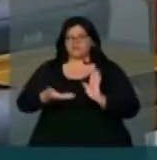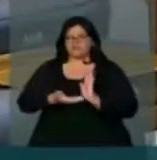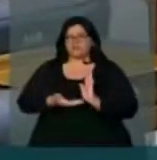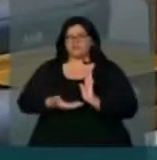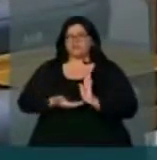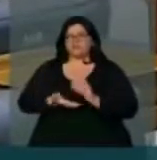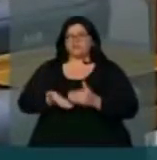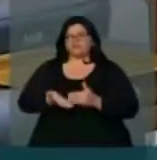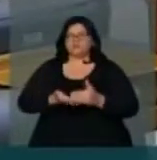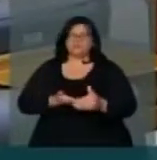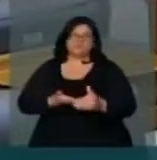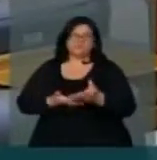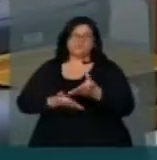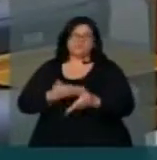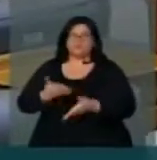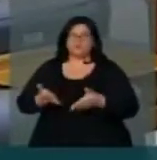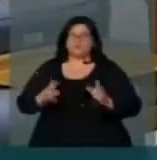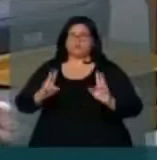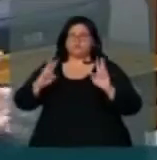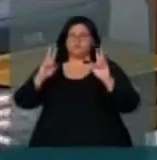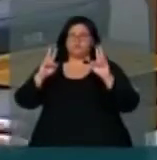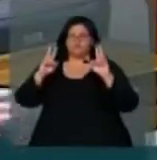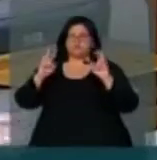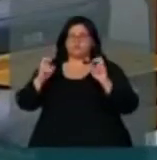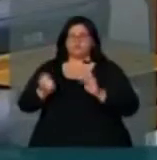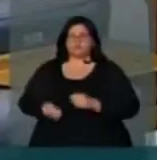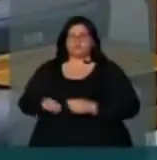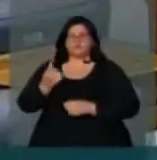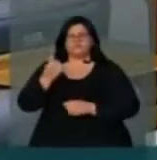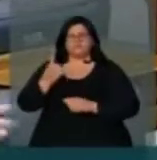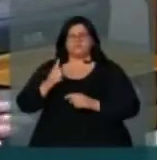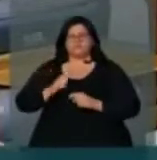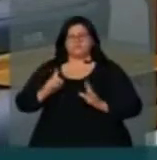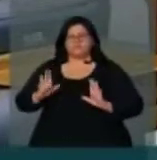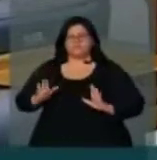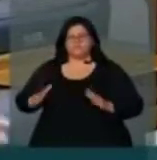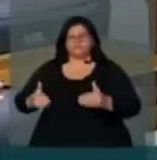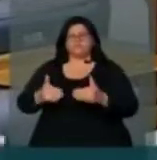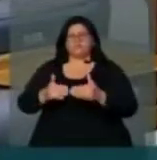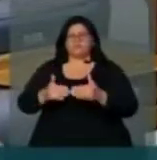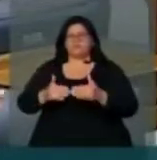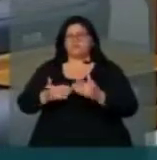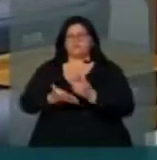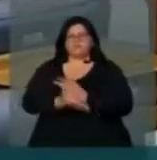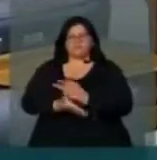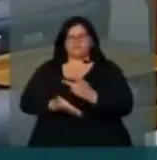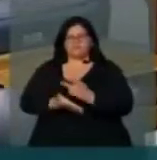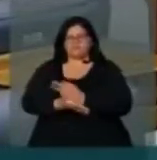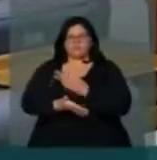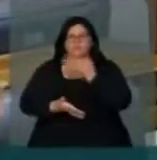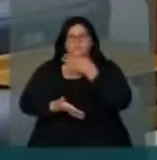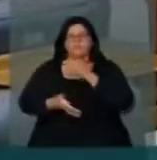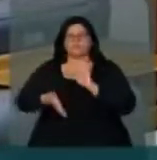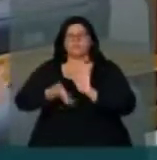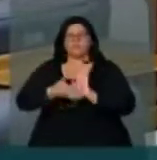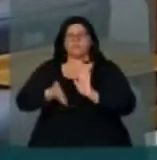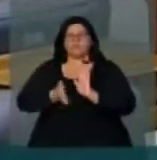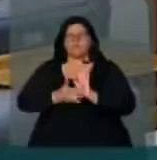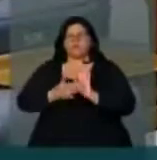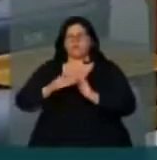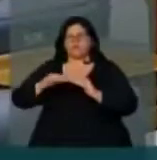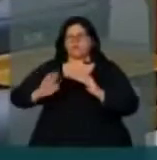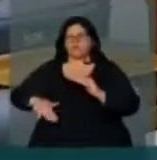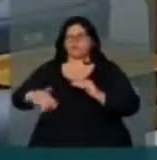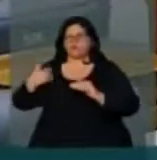por tratar um tema desta complexidade por um foco equivocado. Propõe a redução da maioridade penal, como